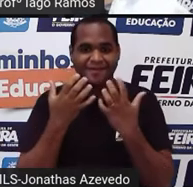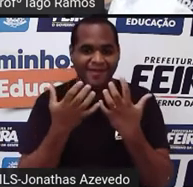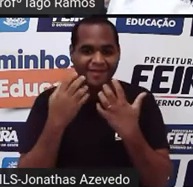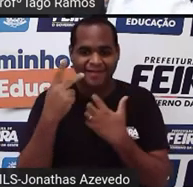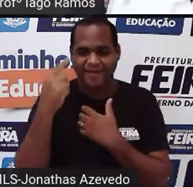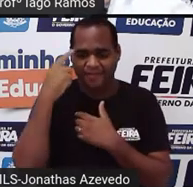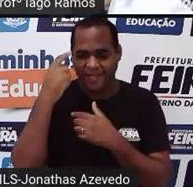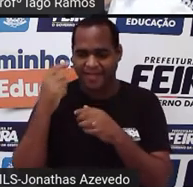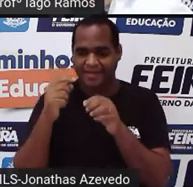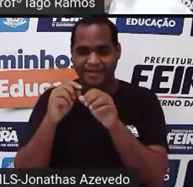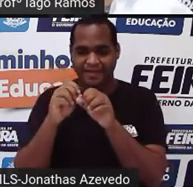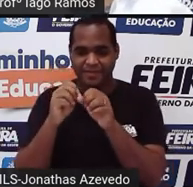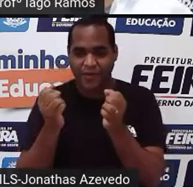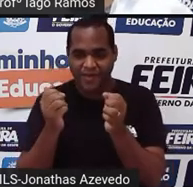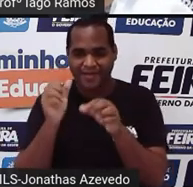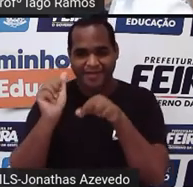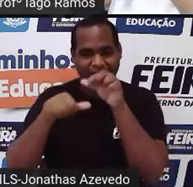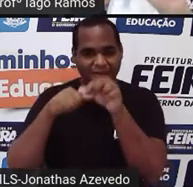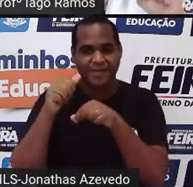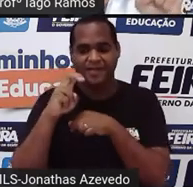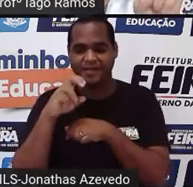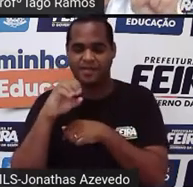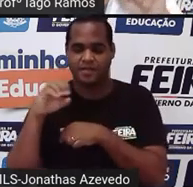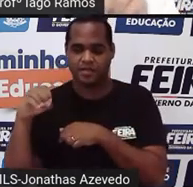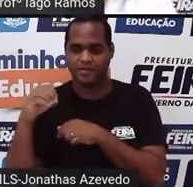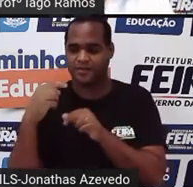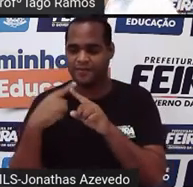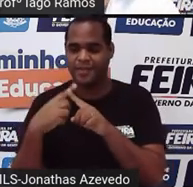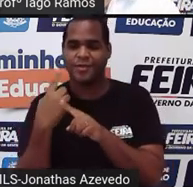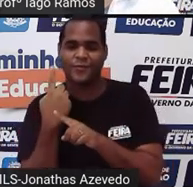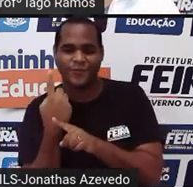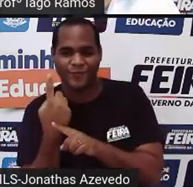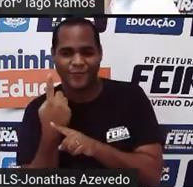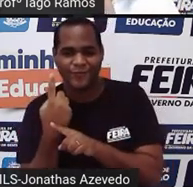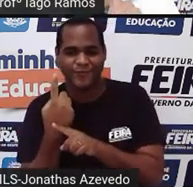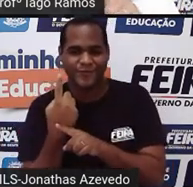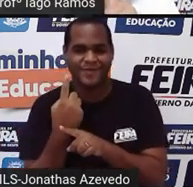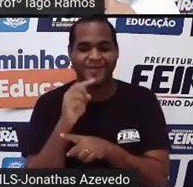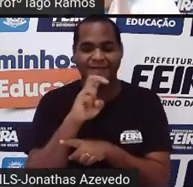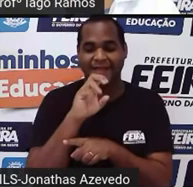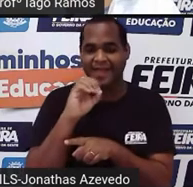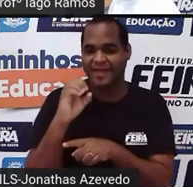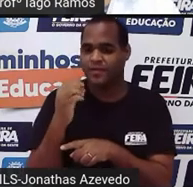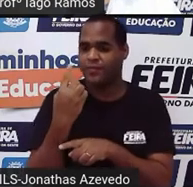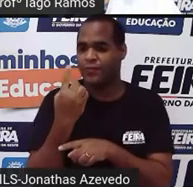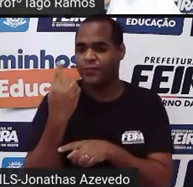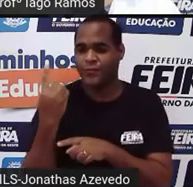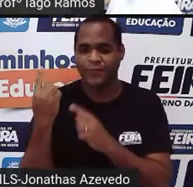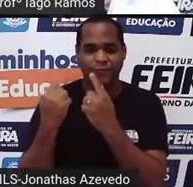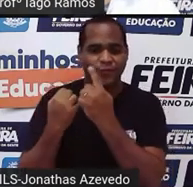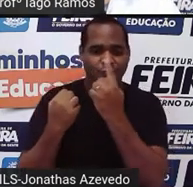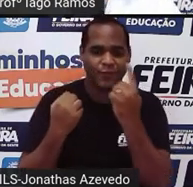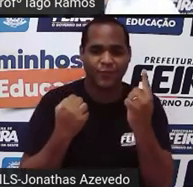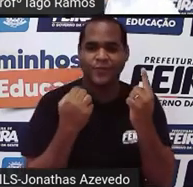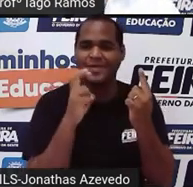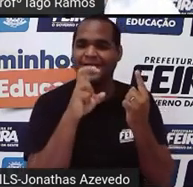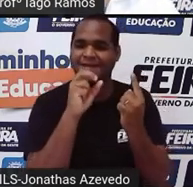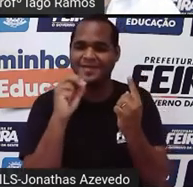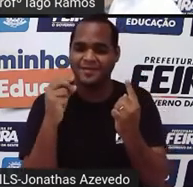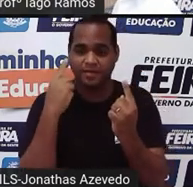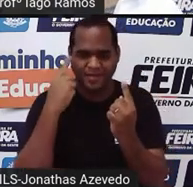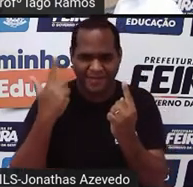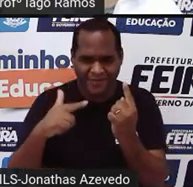isso em 500 de um centímetro cúbico. Aparece 500 vezes um centímetro